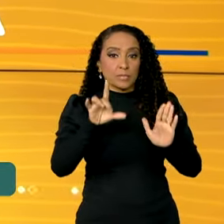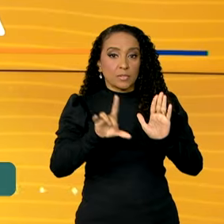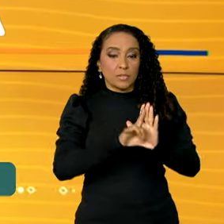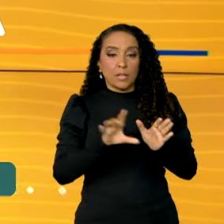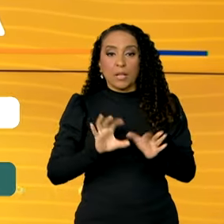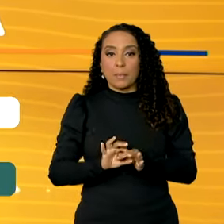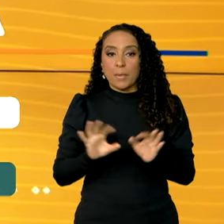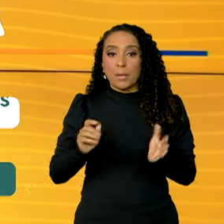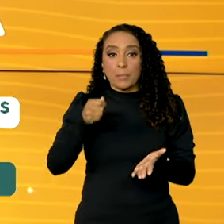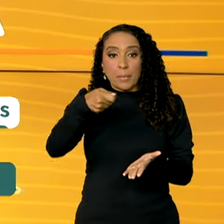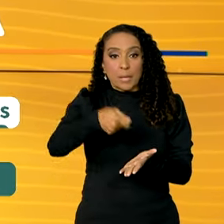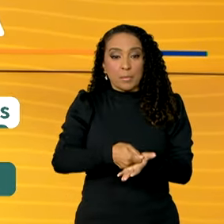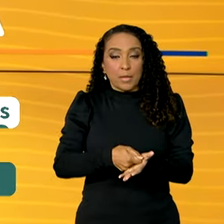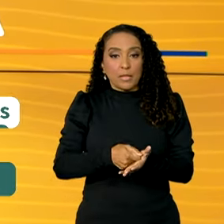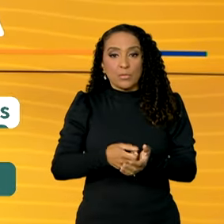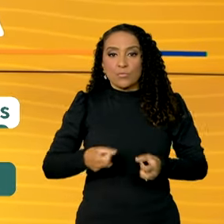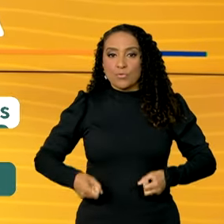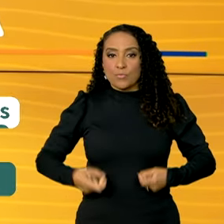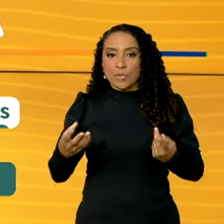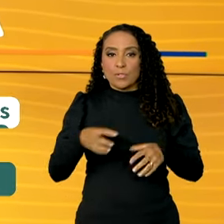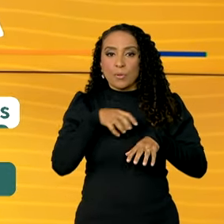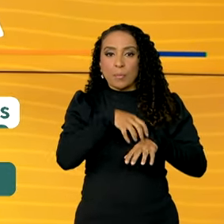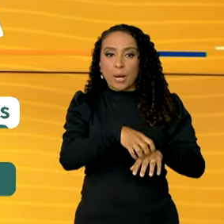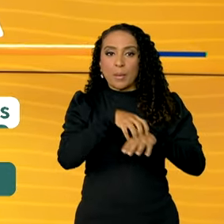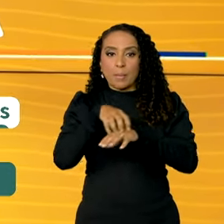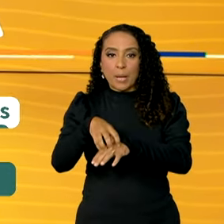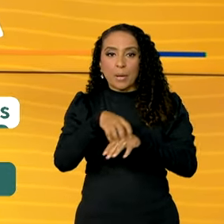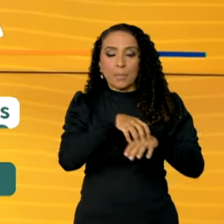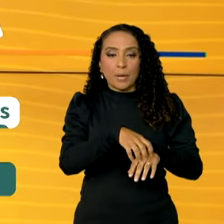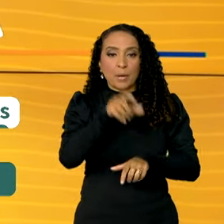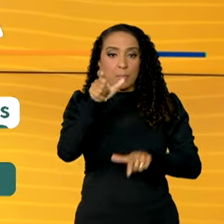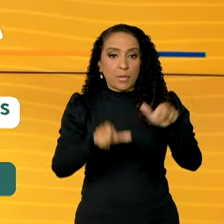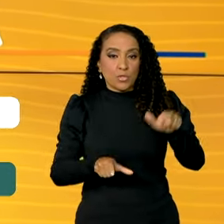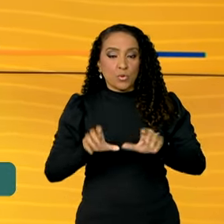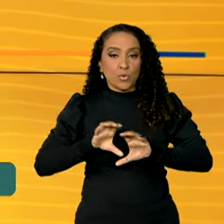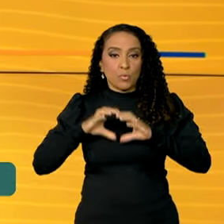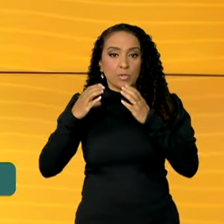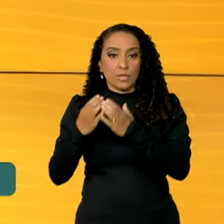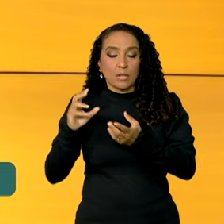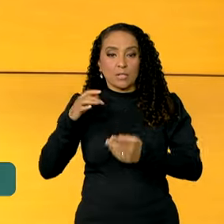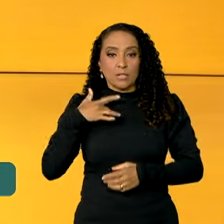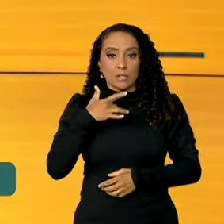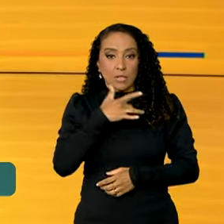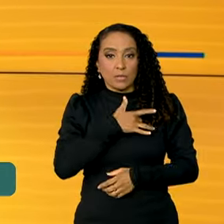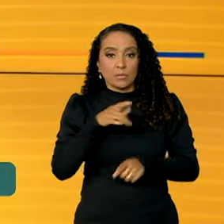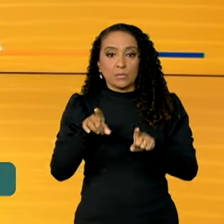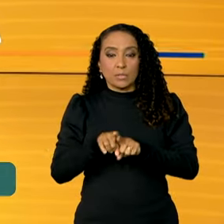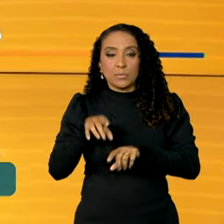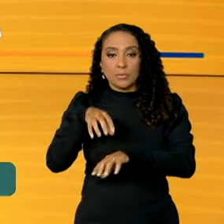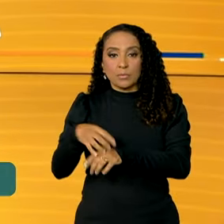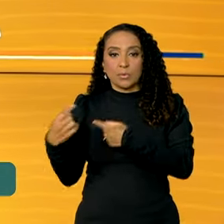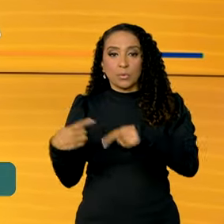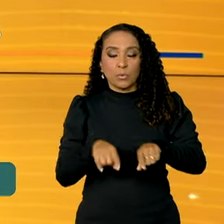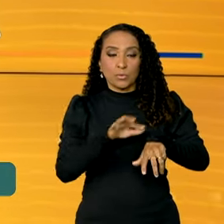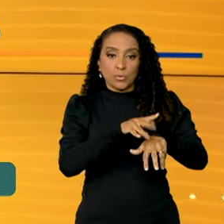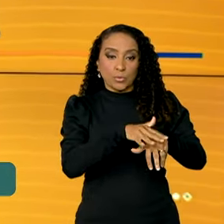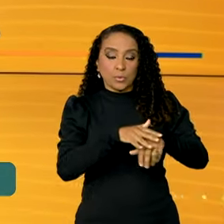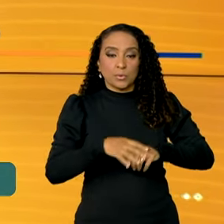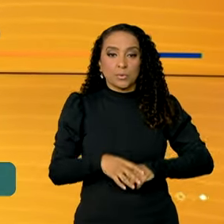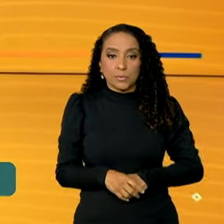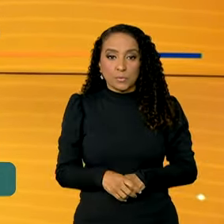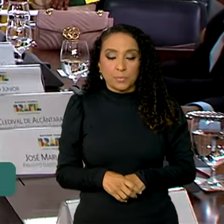a lei que permite o pagamento de despesas de locomoção para agentes comunitários de saúde e agentes de combate às